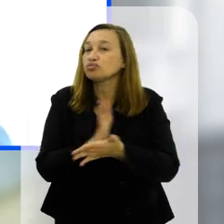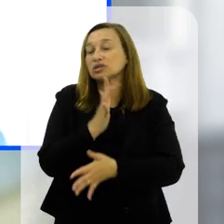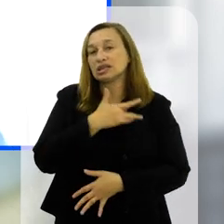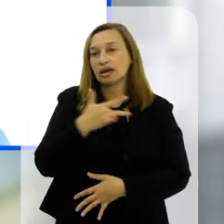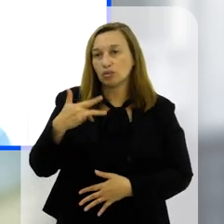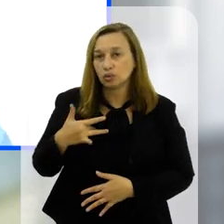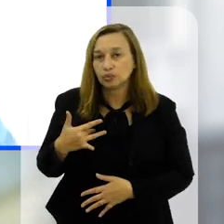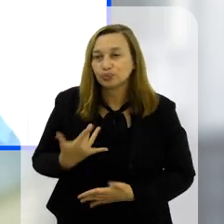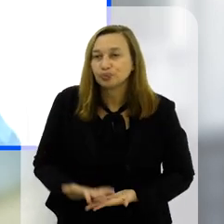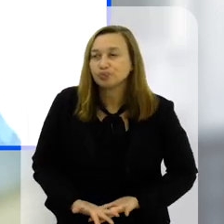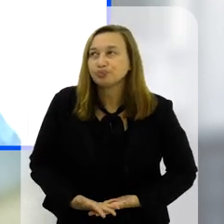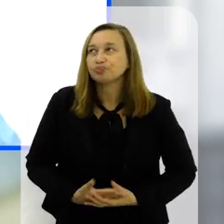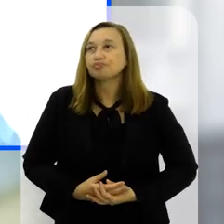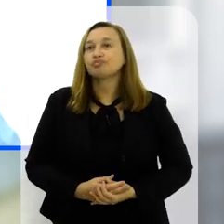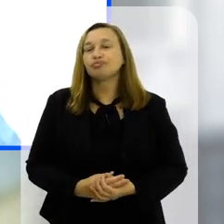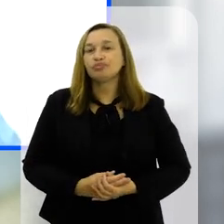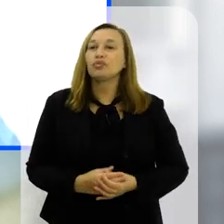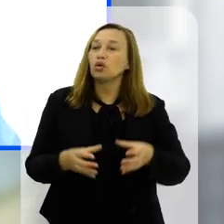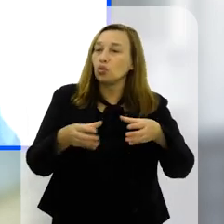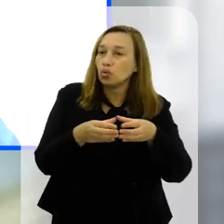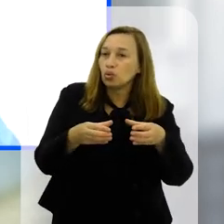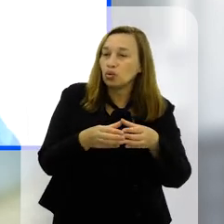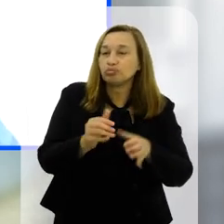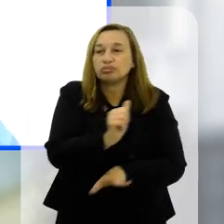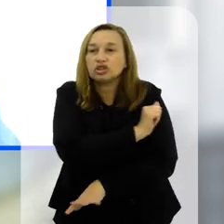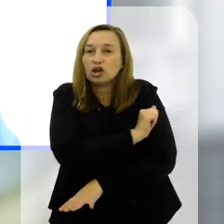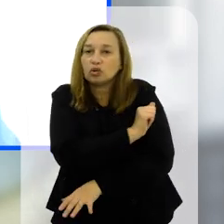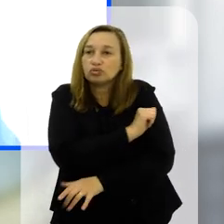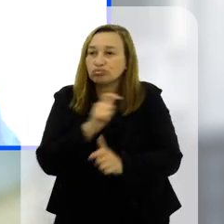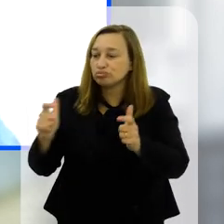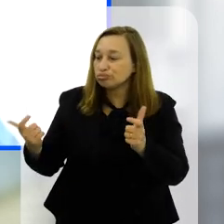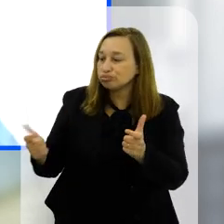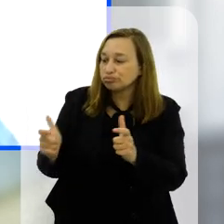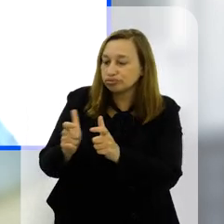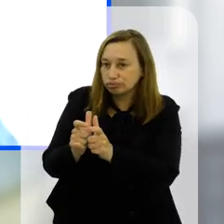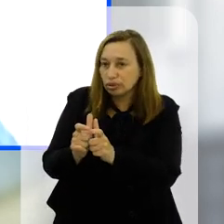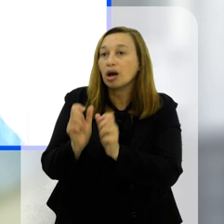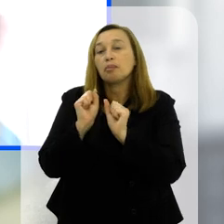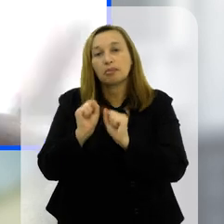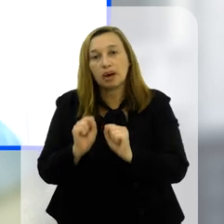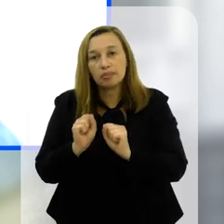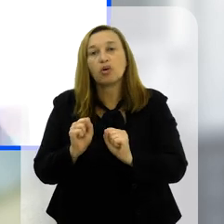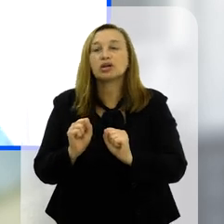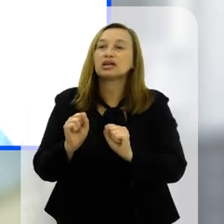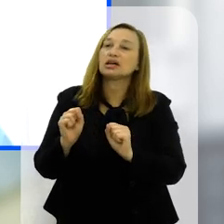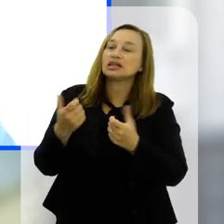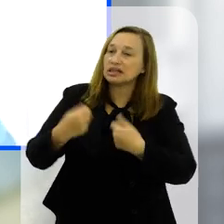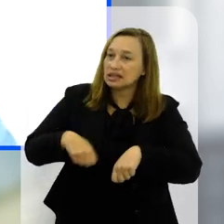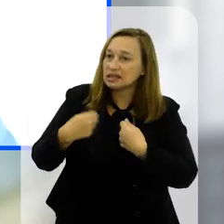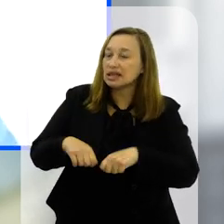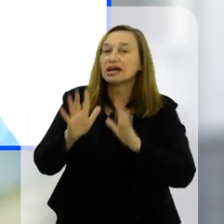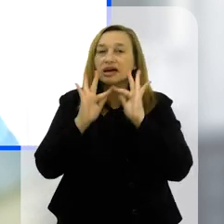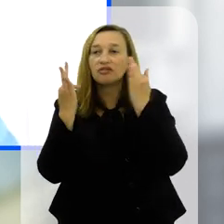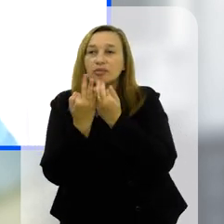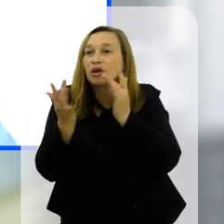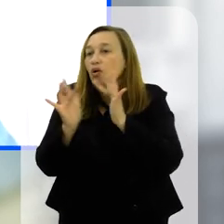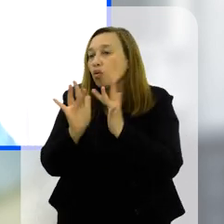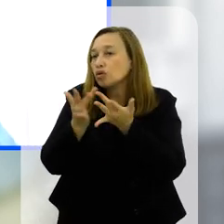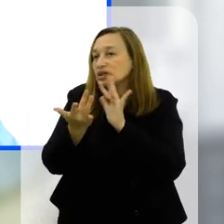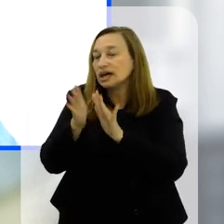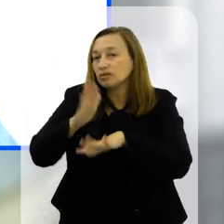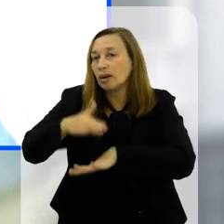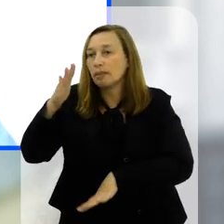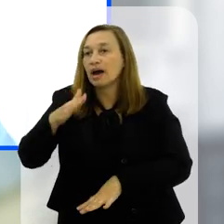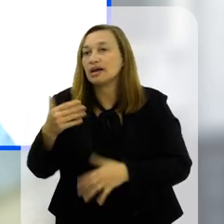questões de saúde então é um grupo de alunos bem residual na nossa rede mas que pode ter ali uma necessidade da família ter um contato